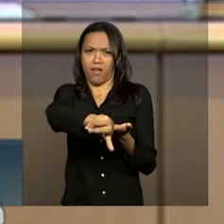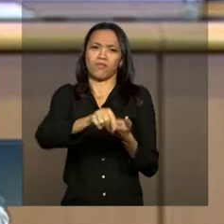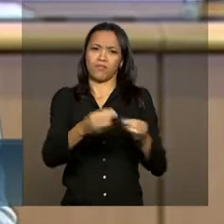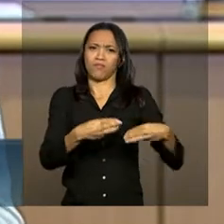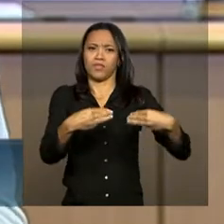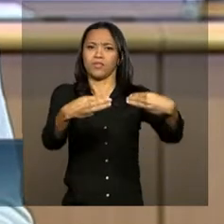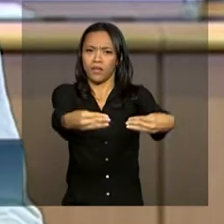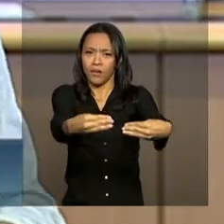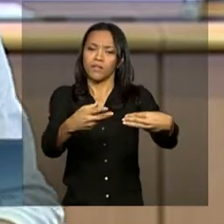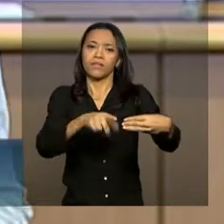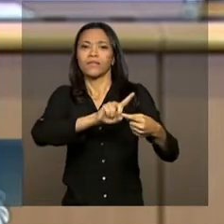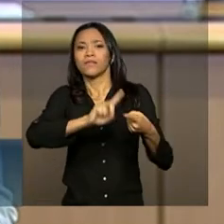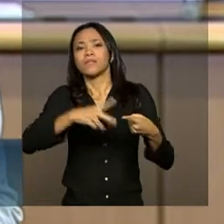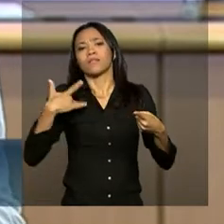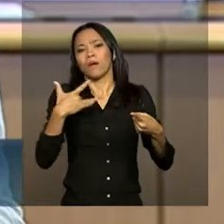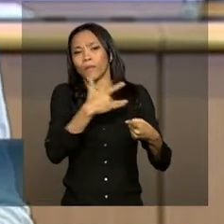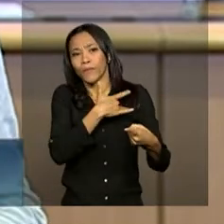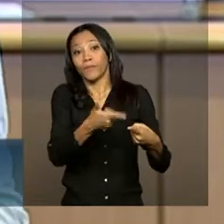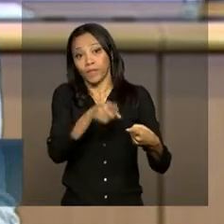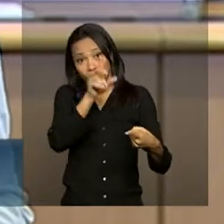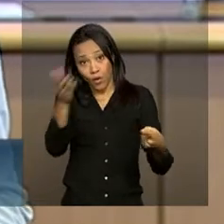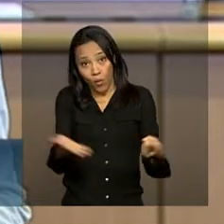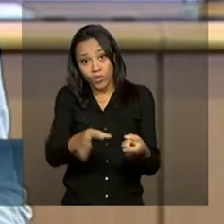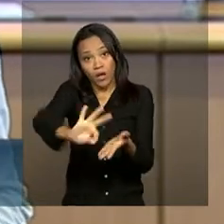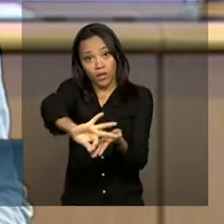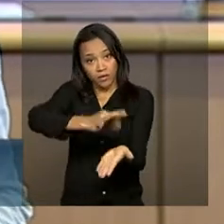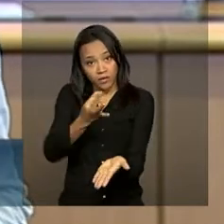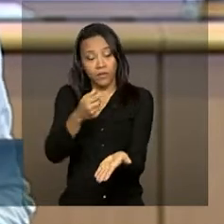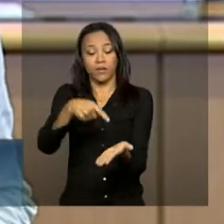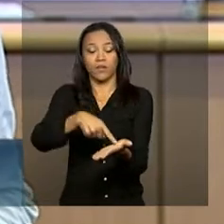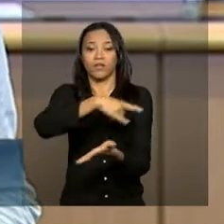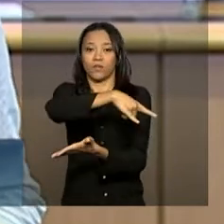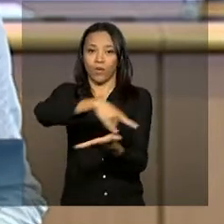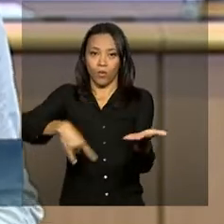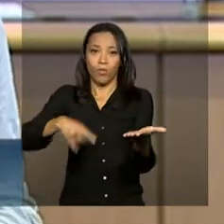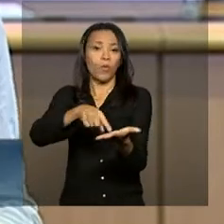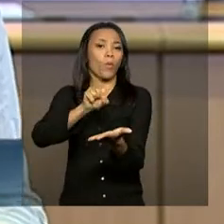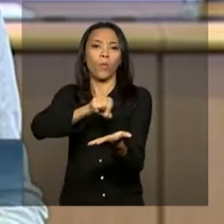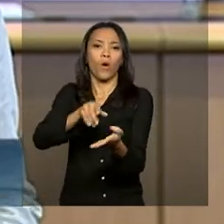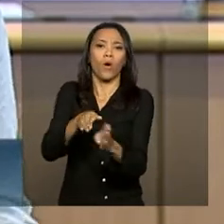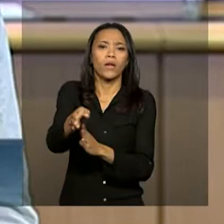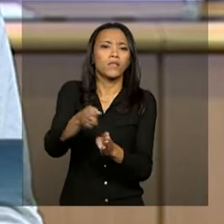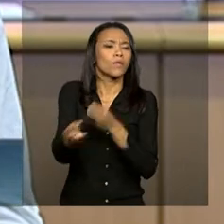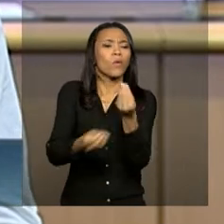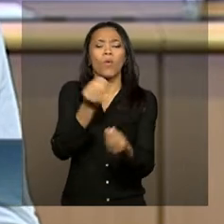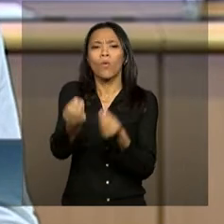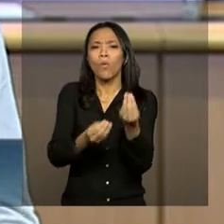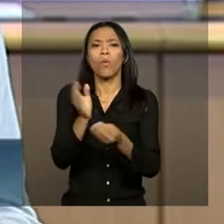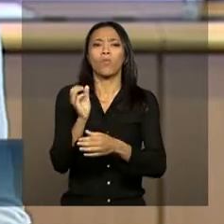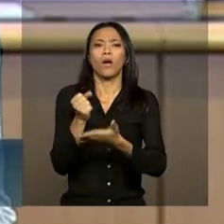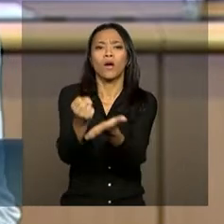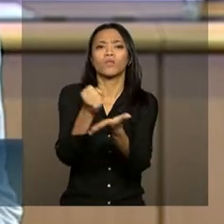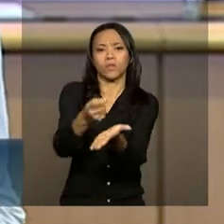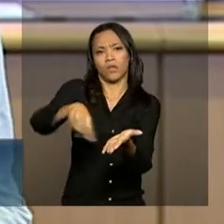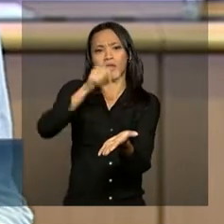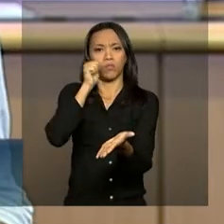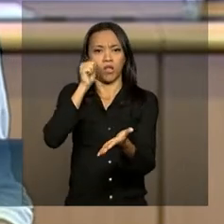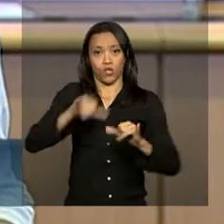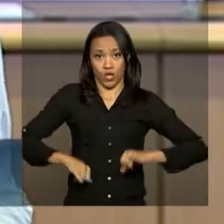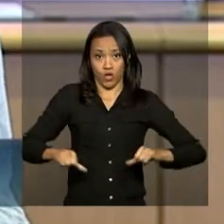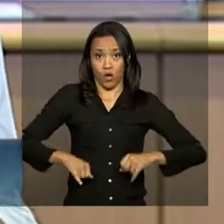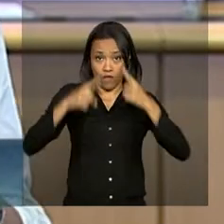ministérios, entre eles o da saúde, que hoje assina a portaria com orientações para o atendimento das vítimas de violência doméstica.